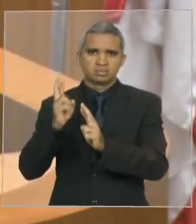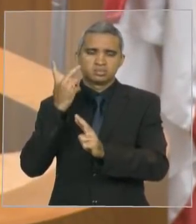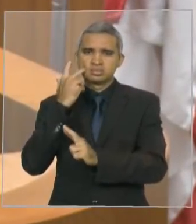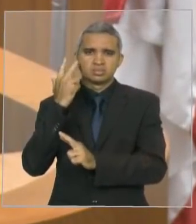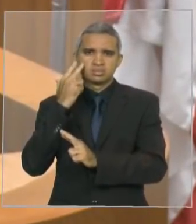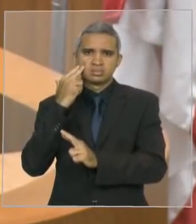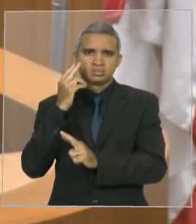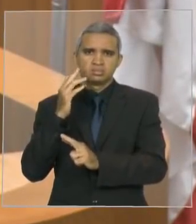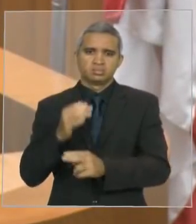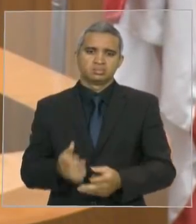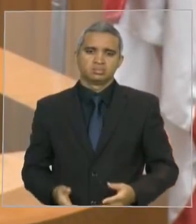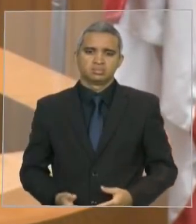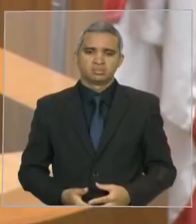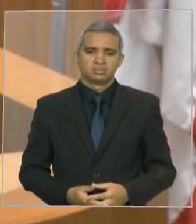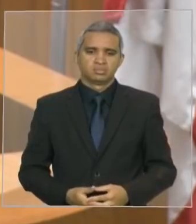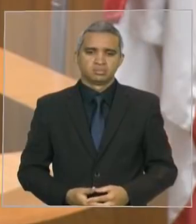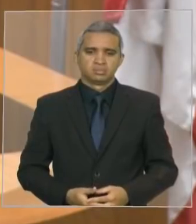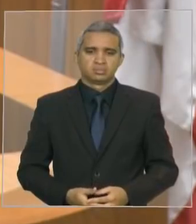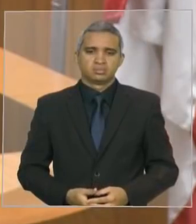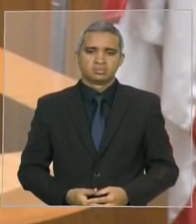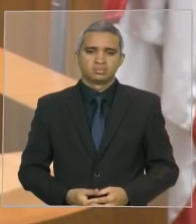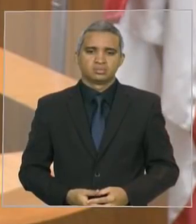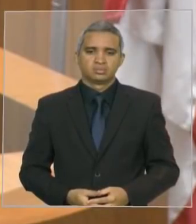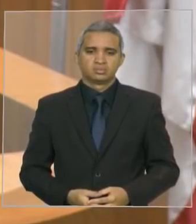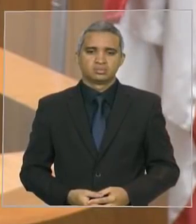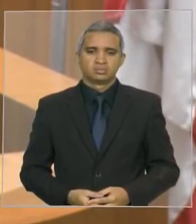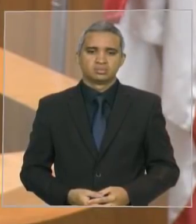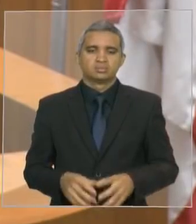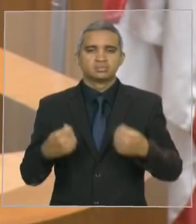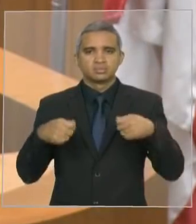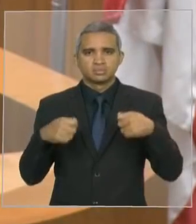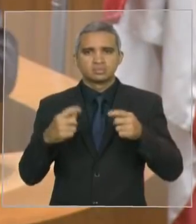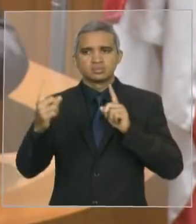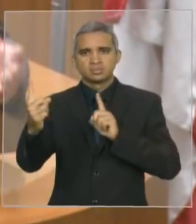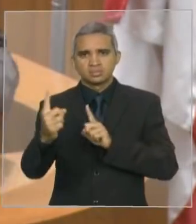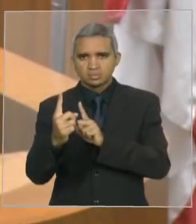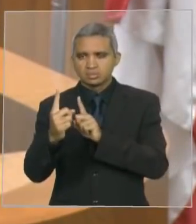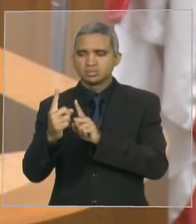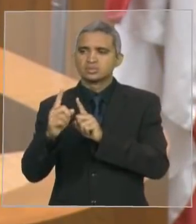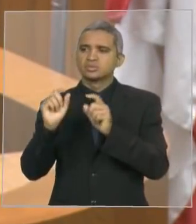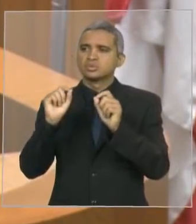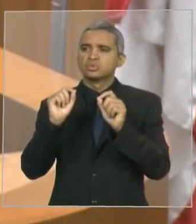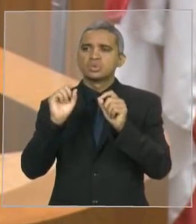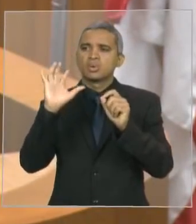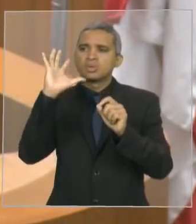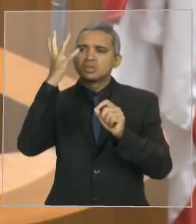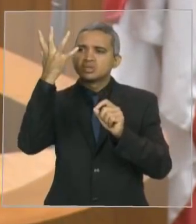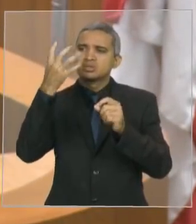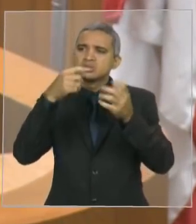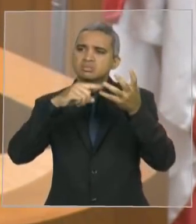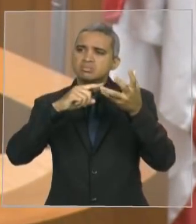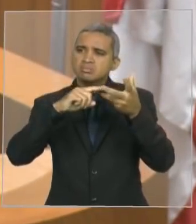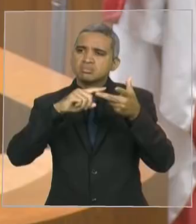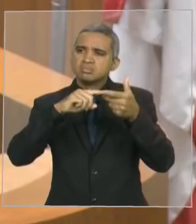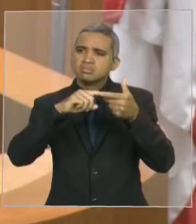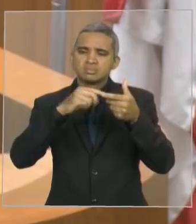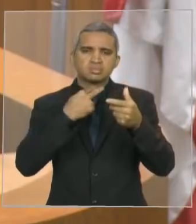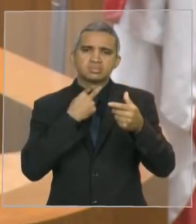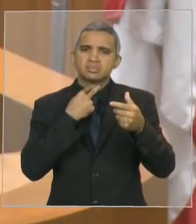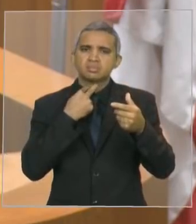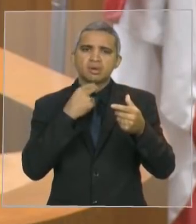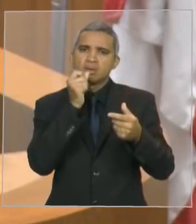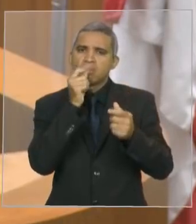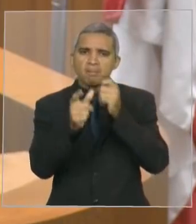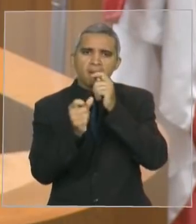cidade. Que o que está acontecendo? Procurar explicações de como tudo funciona e não sair com agressões